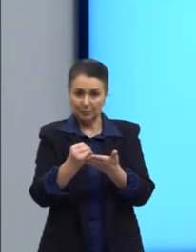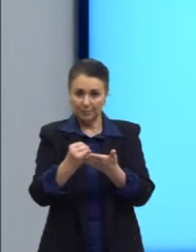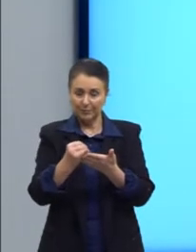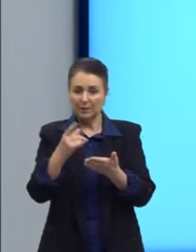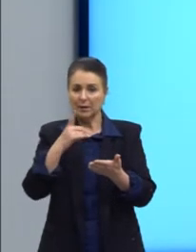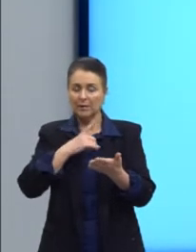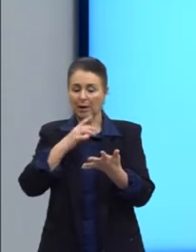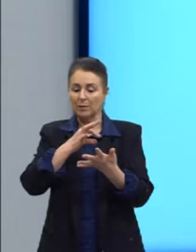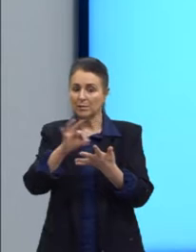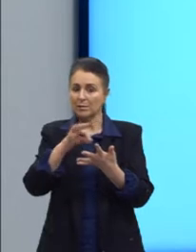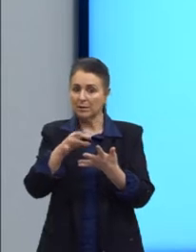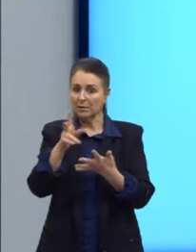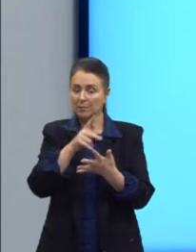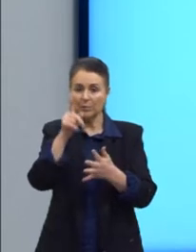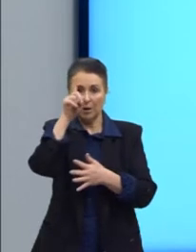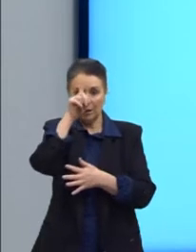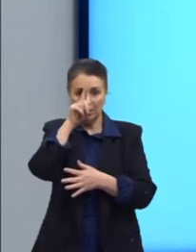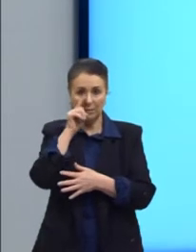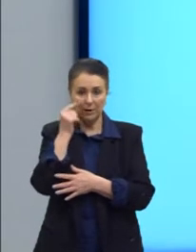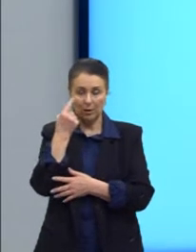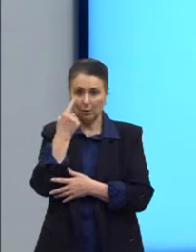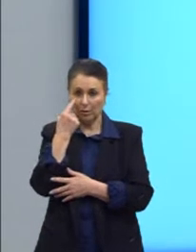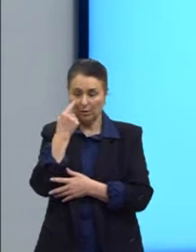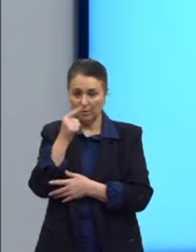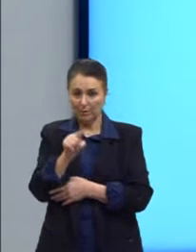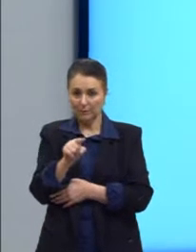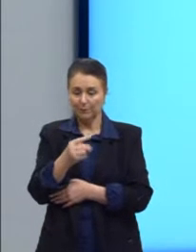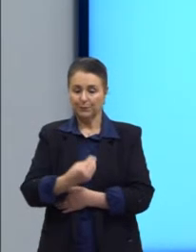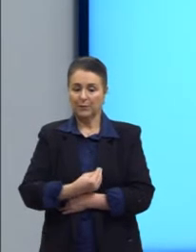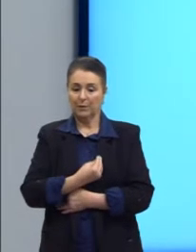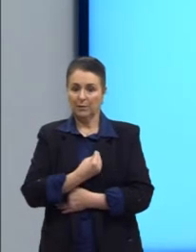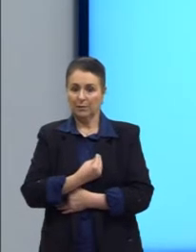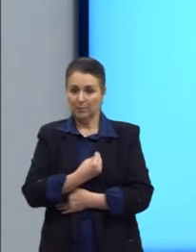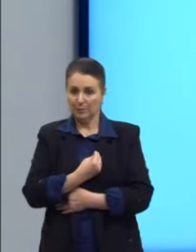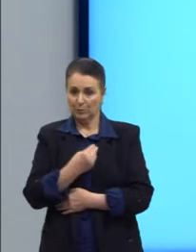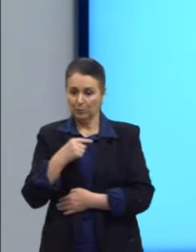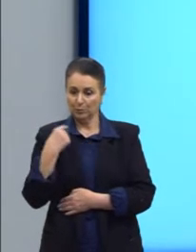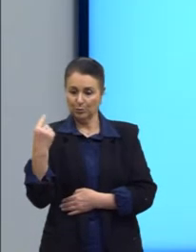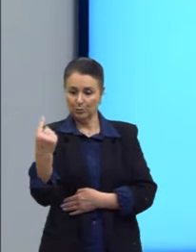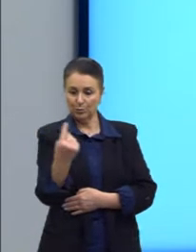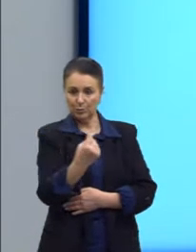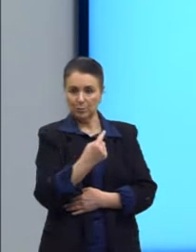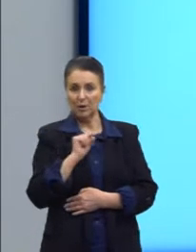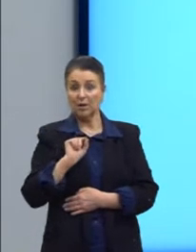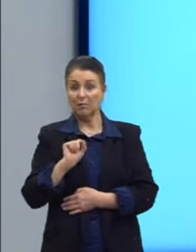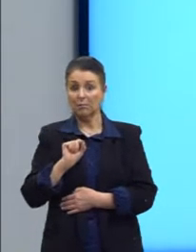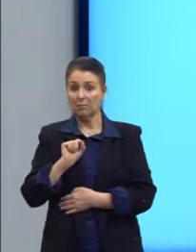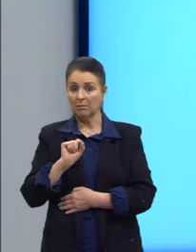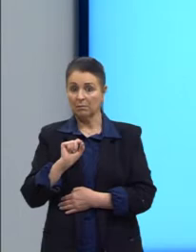lá em cima eu destaquei, em amarelo, vivemos. Quem vivemos?